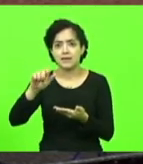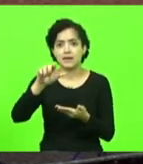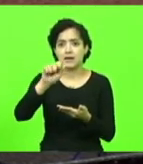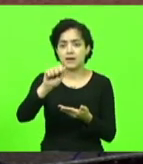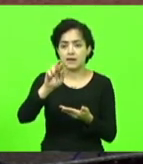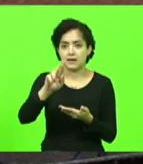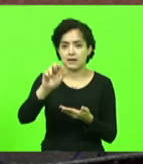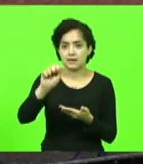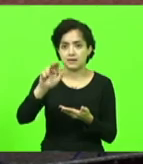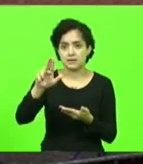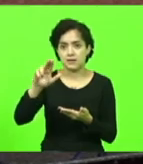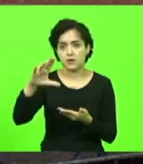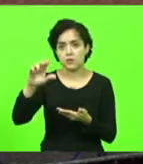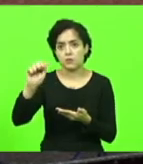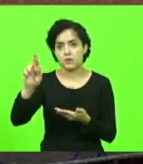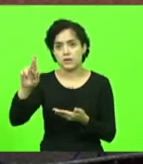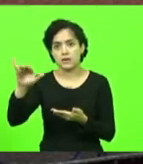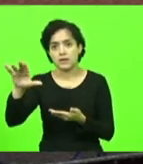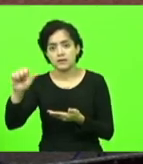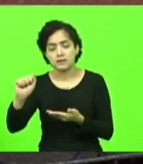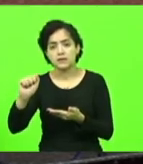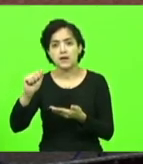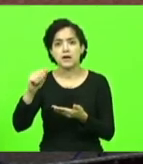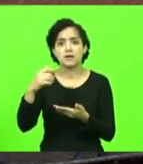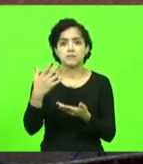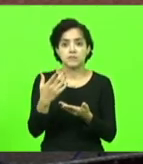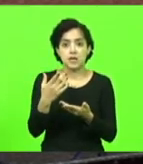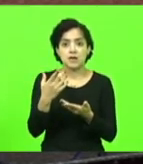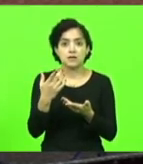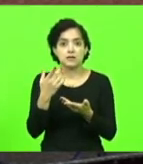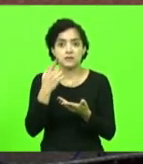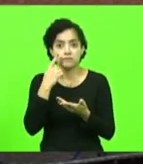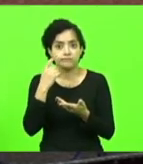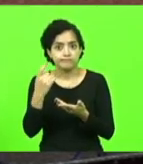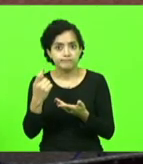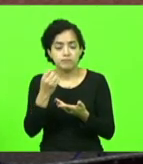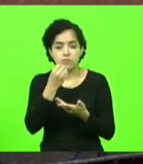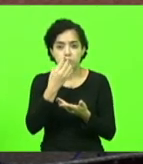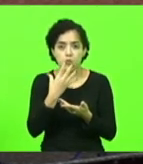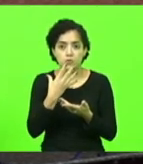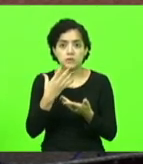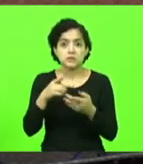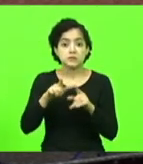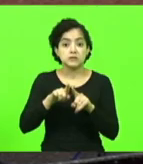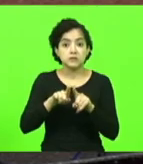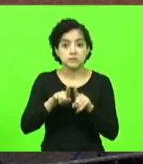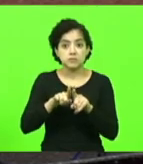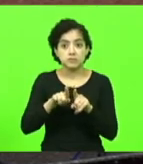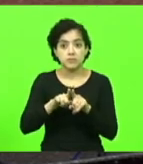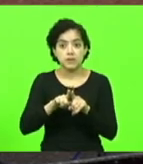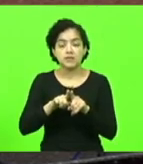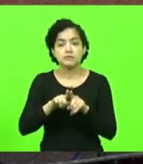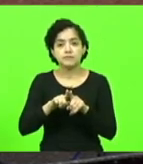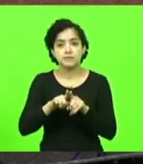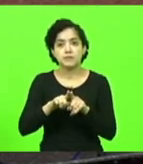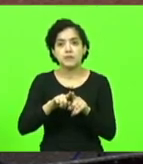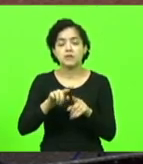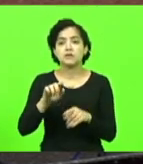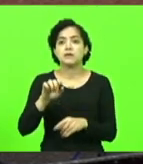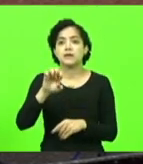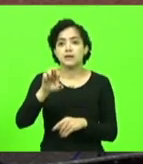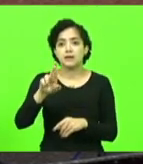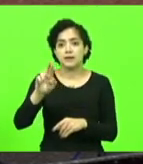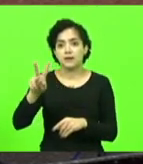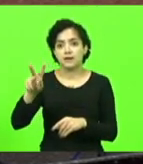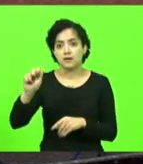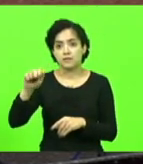de outras madeiras cobiçadas pelo mundo todo, bem como a própria erva mate. a